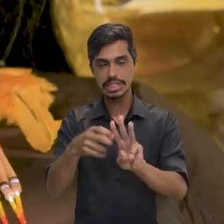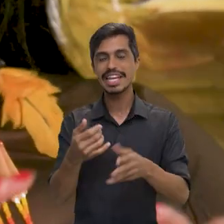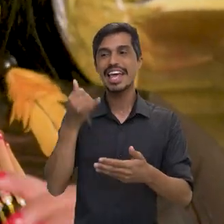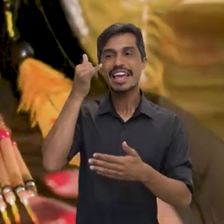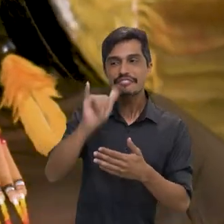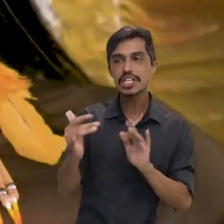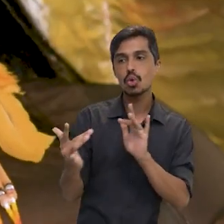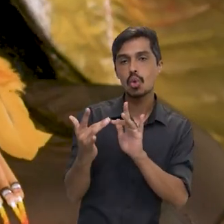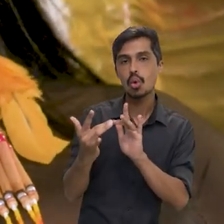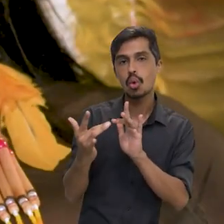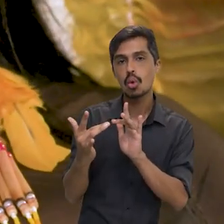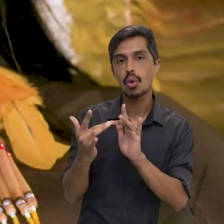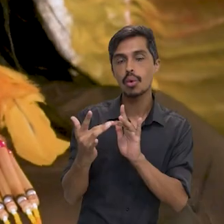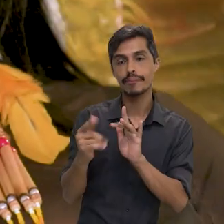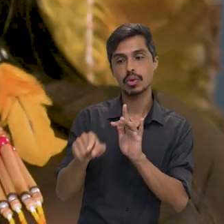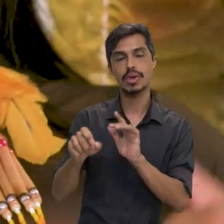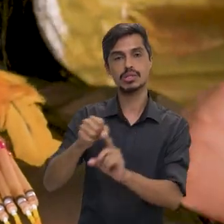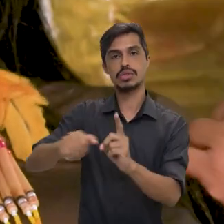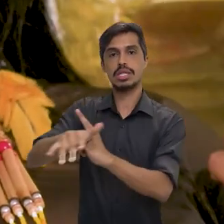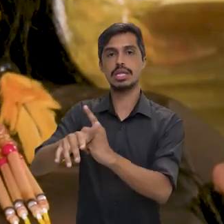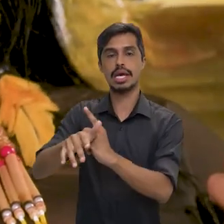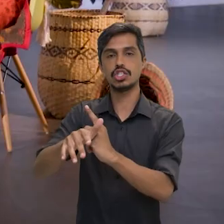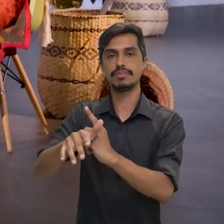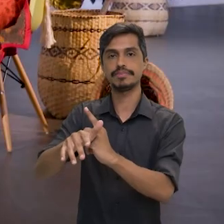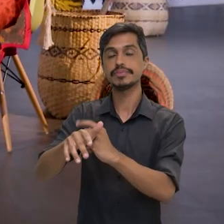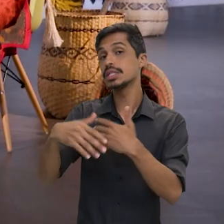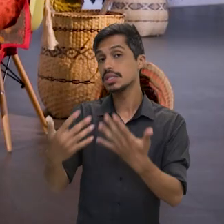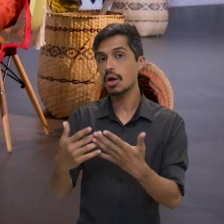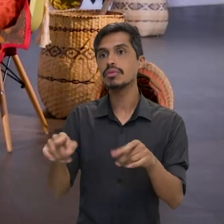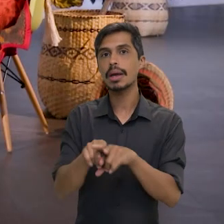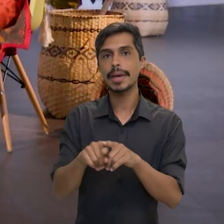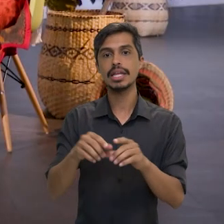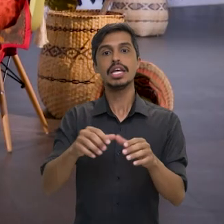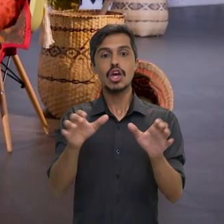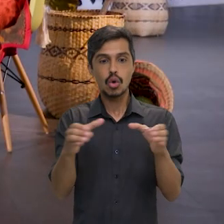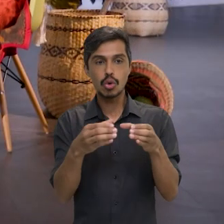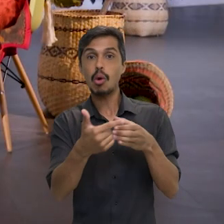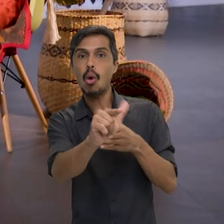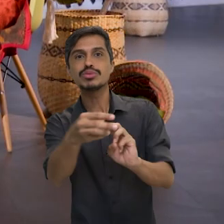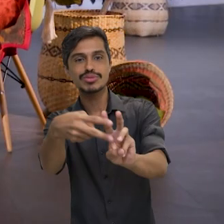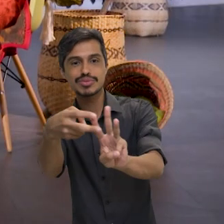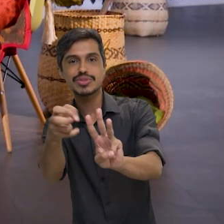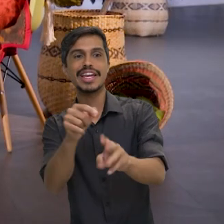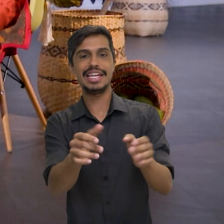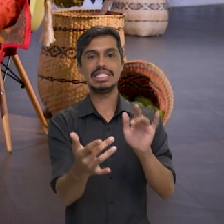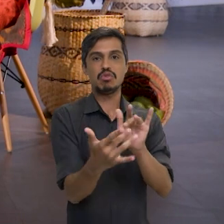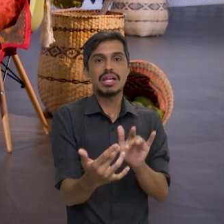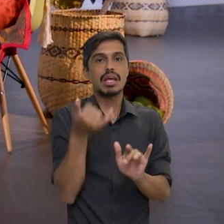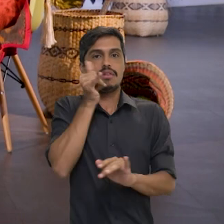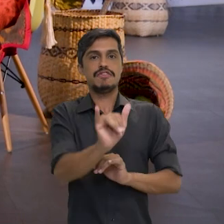evitam esse contato com a sociedade, né? Até mesmo com os indígenas que estão dentro do mesmo território.